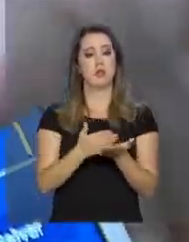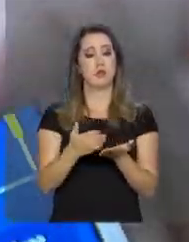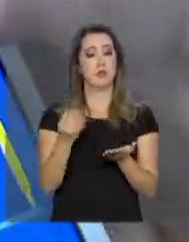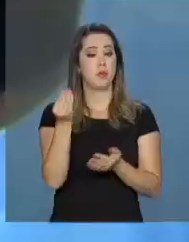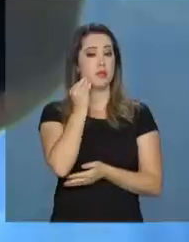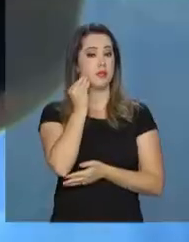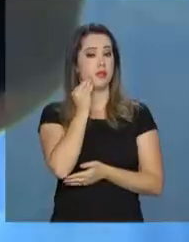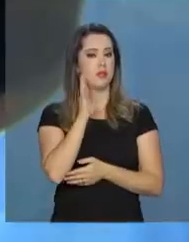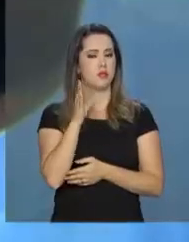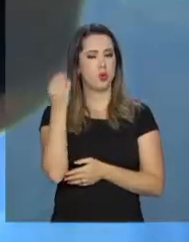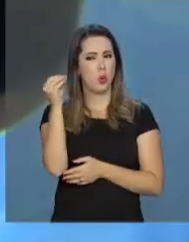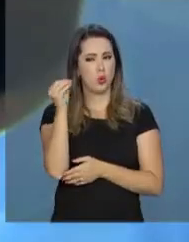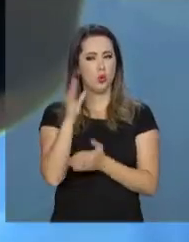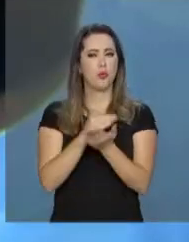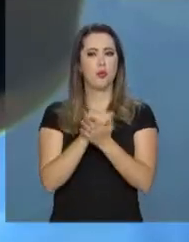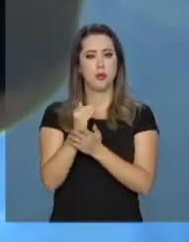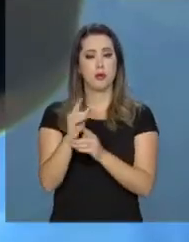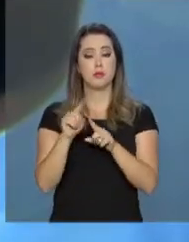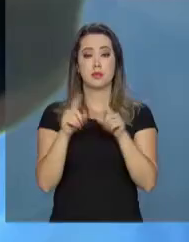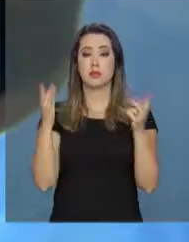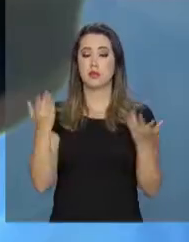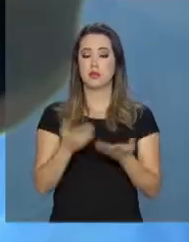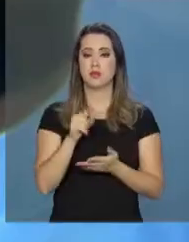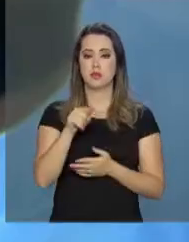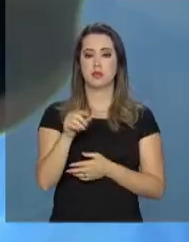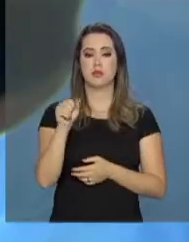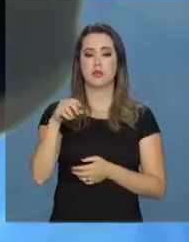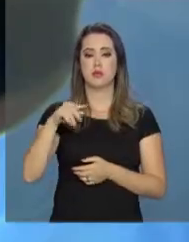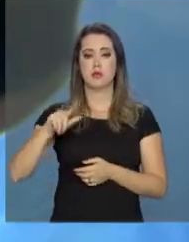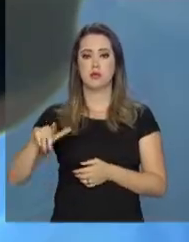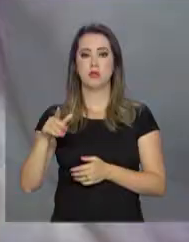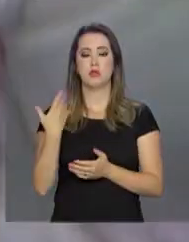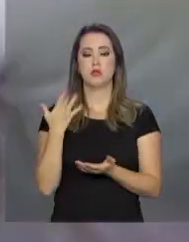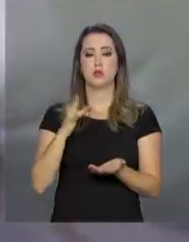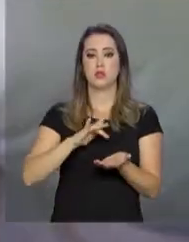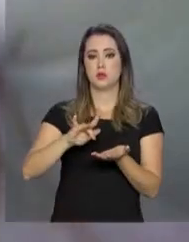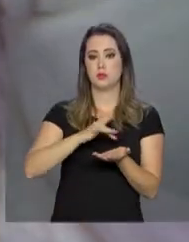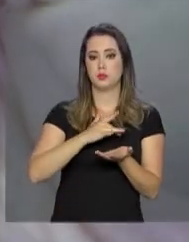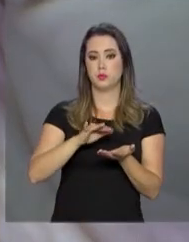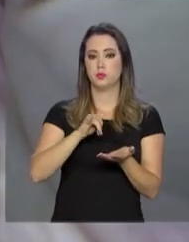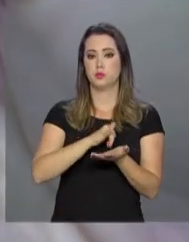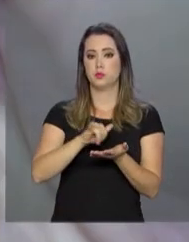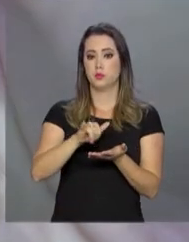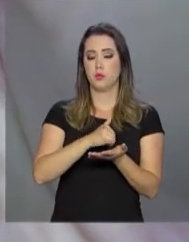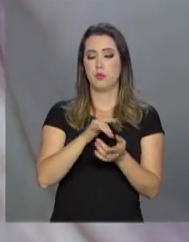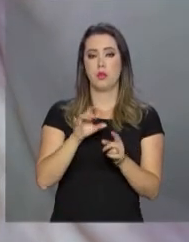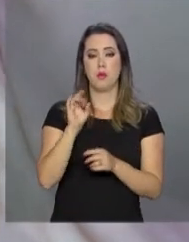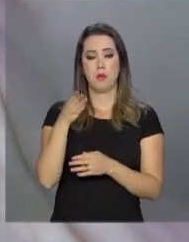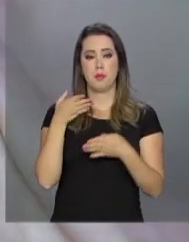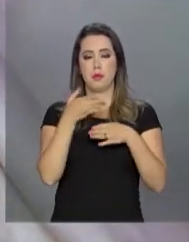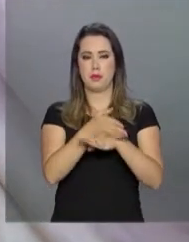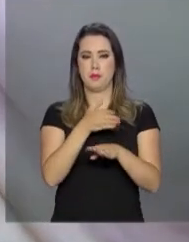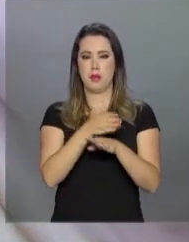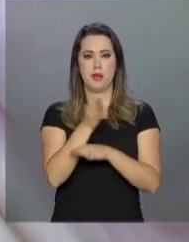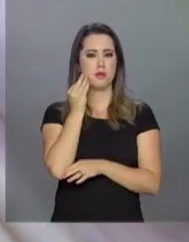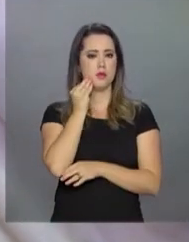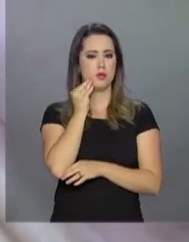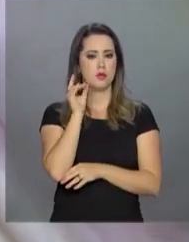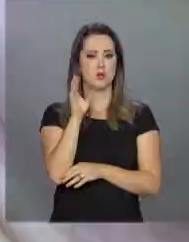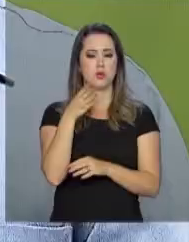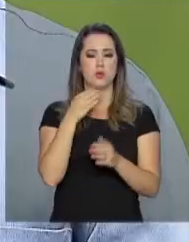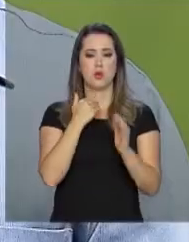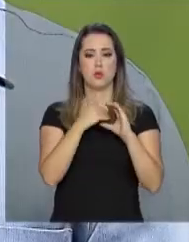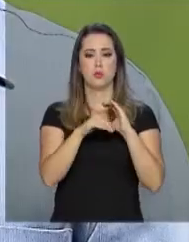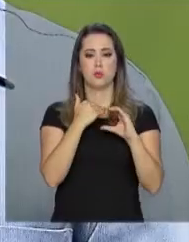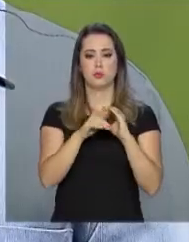funcionar em outubro. Por enquanto, a Anatel está cadastrando os usuários para testar o sistema. Para participar, é só mandar um